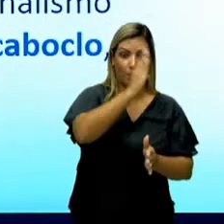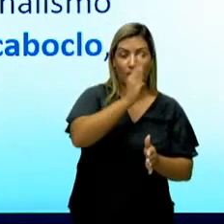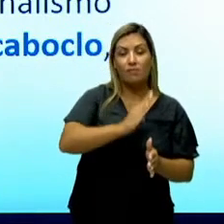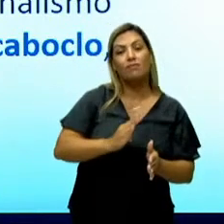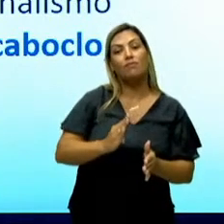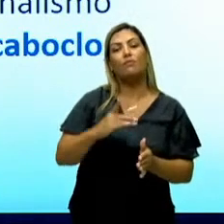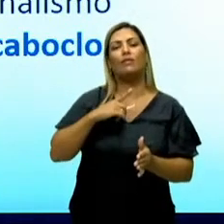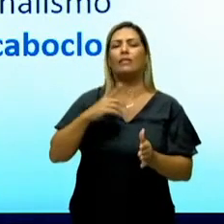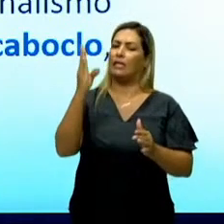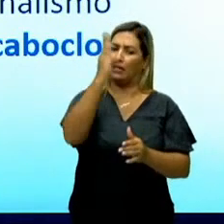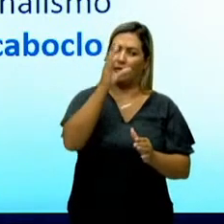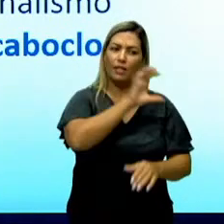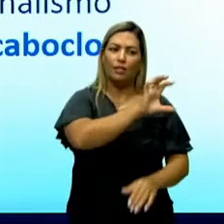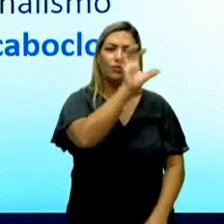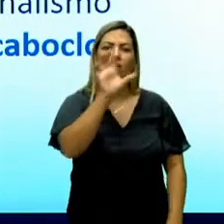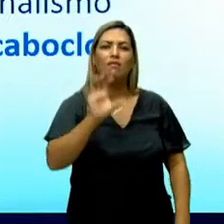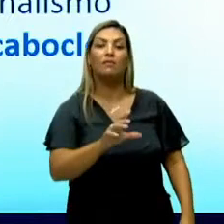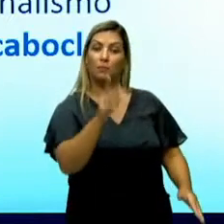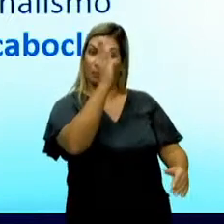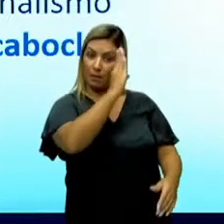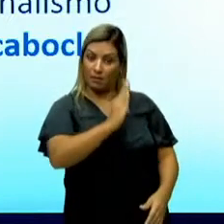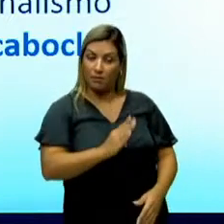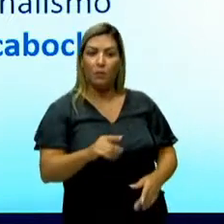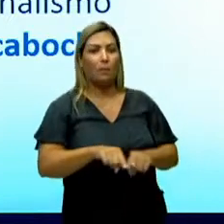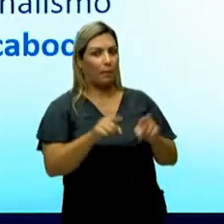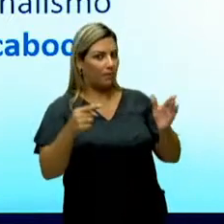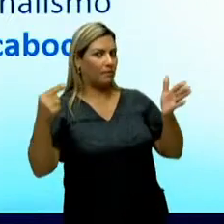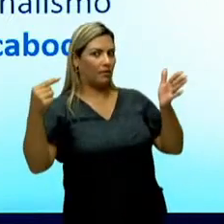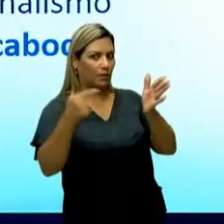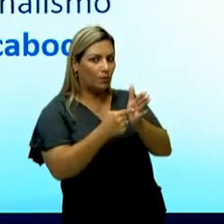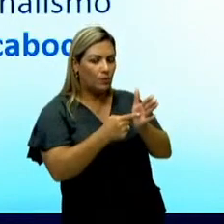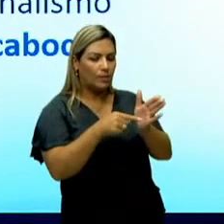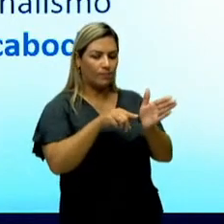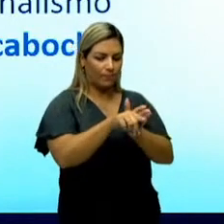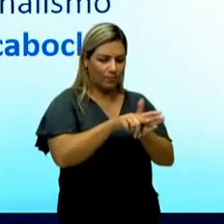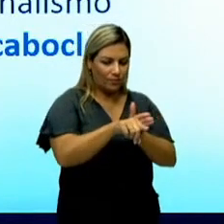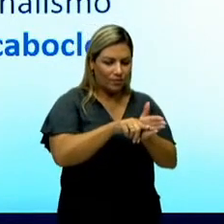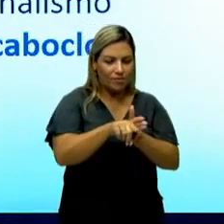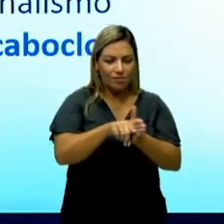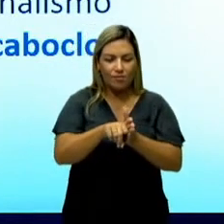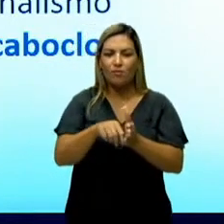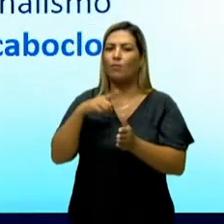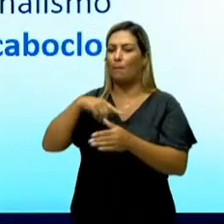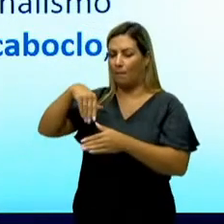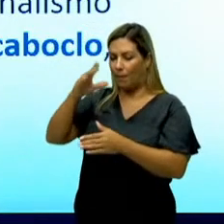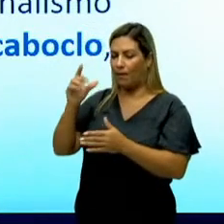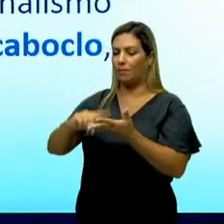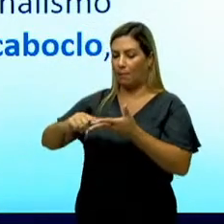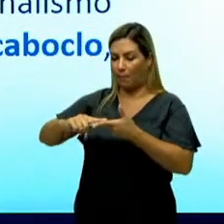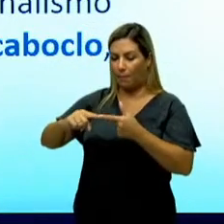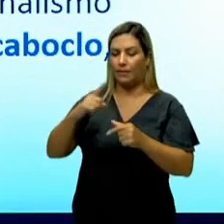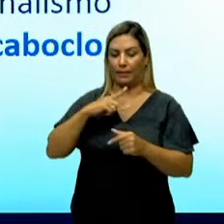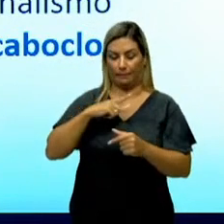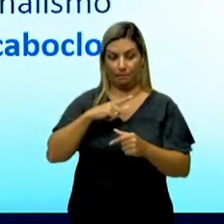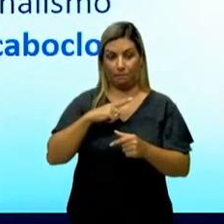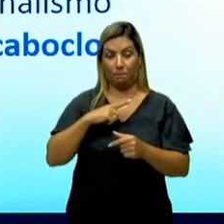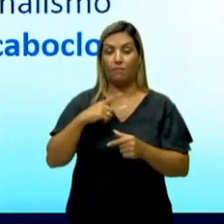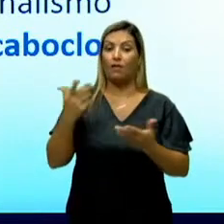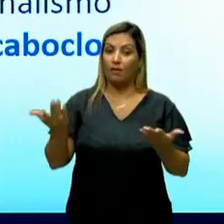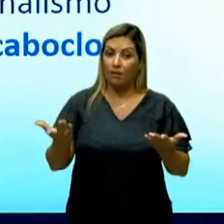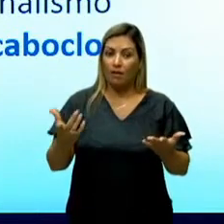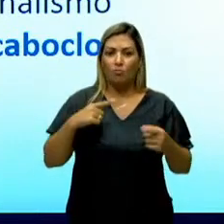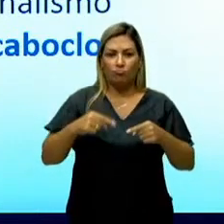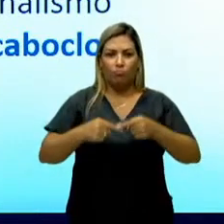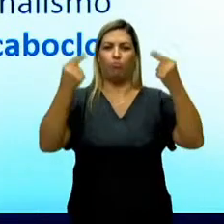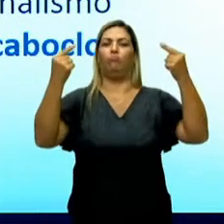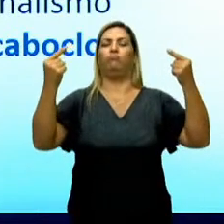nacionalismo, um regionalismo, mais a denúncia e a investigação é o que mais se pontua, né? E isso faz com que